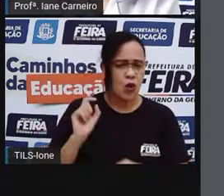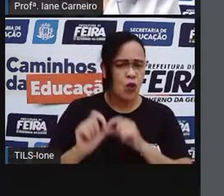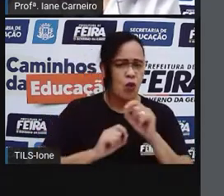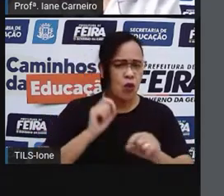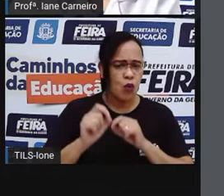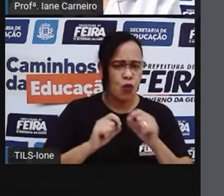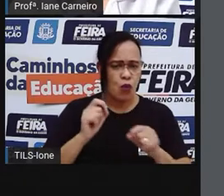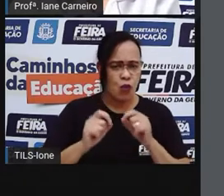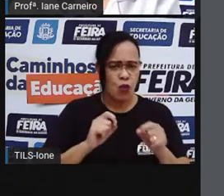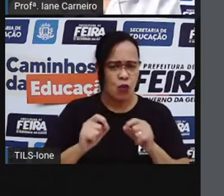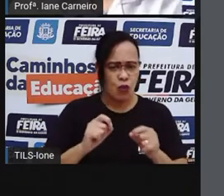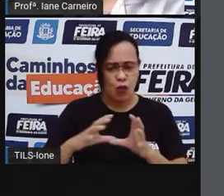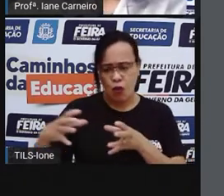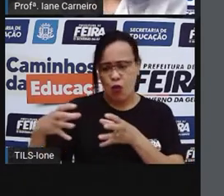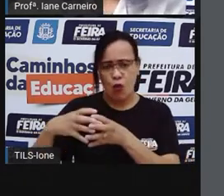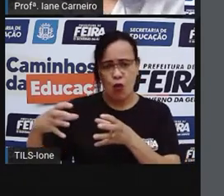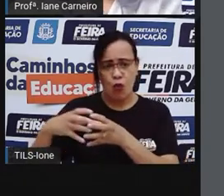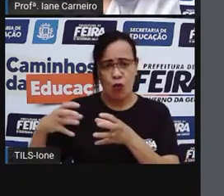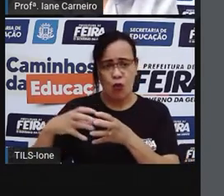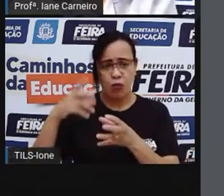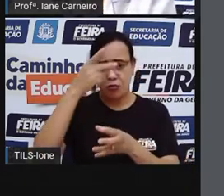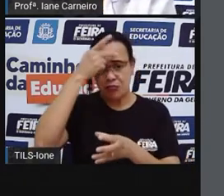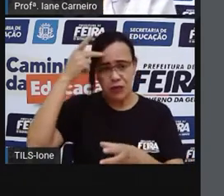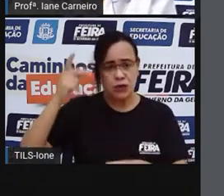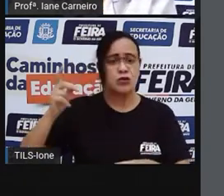tocando, vinha da banda de lá.